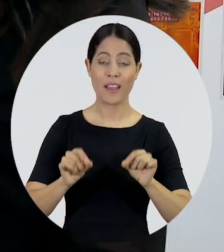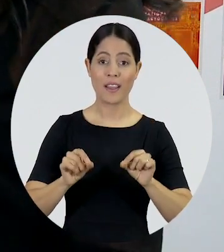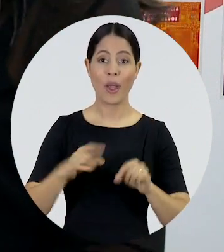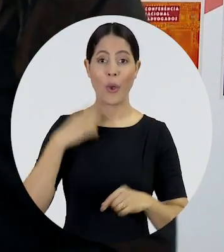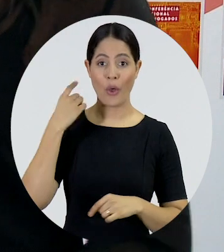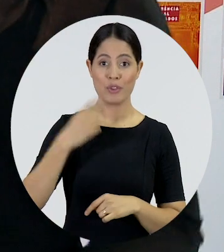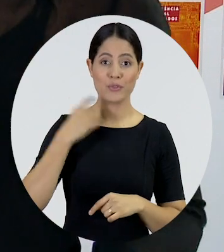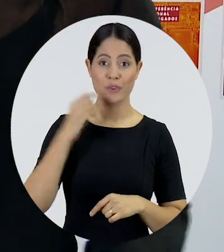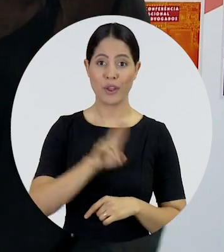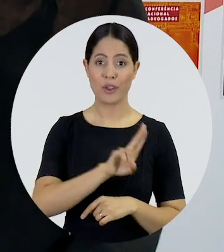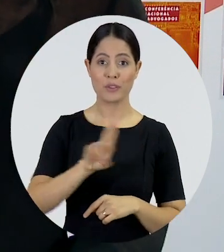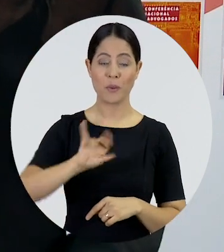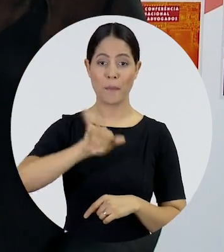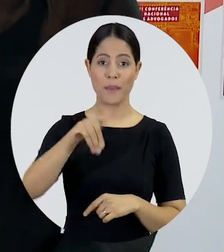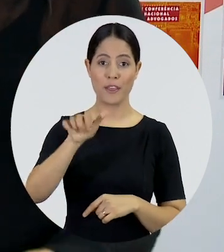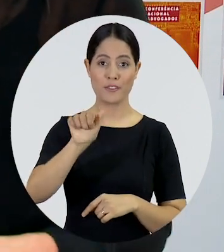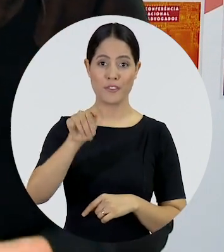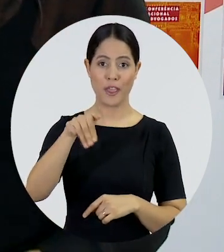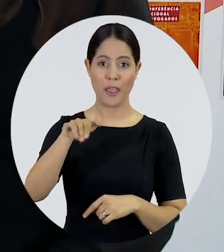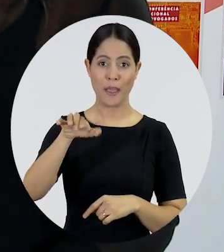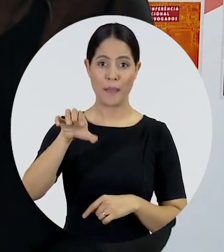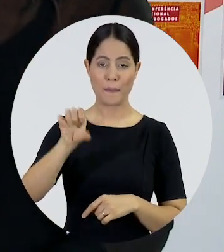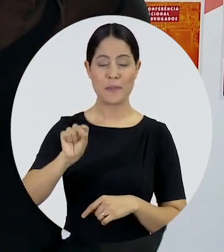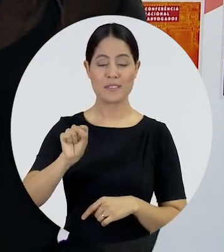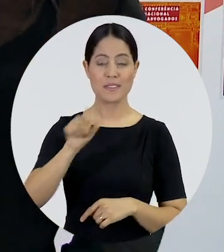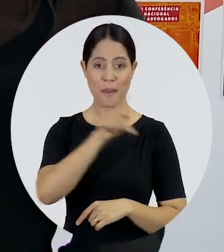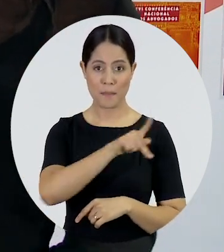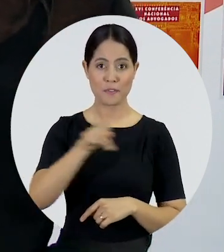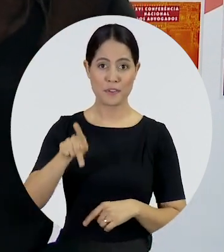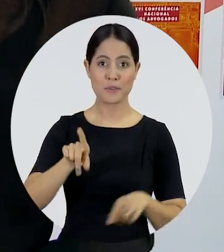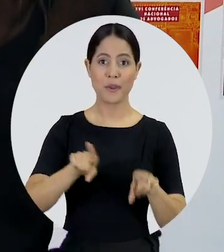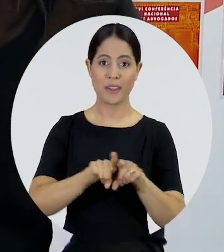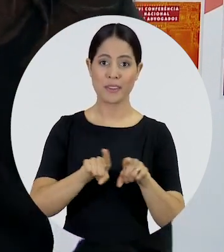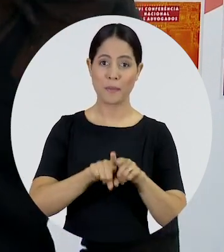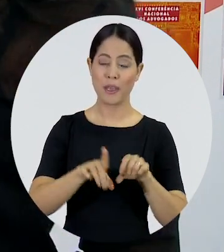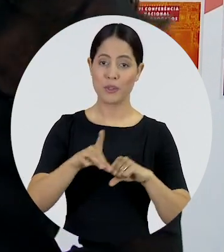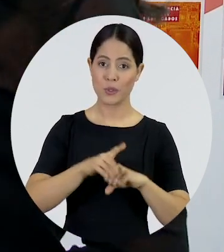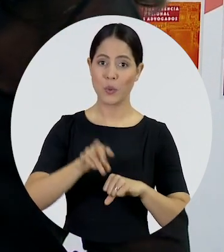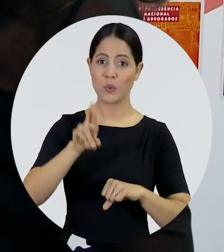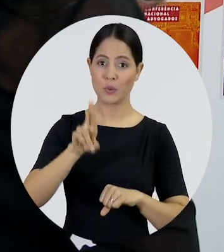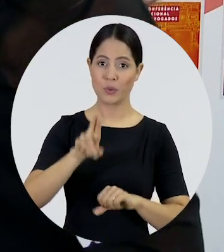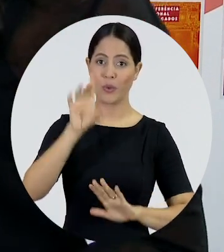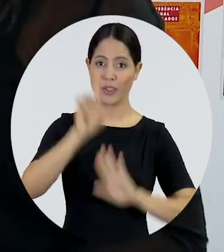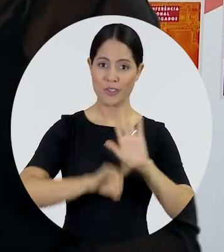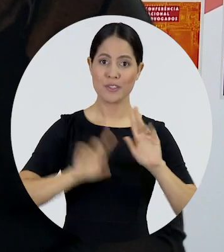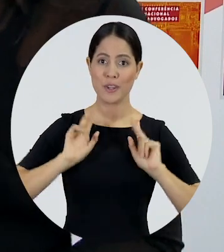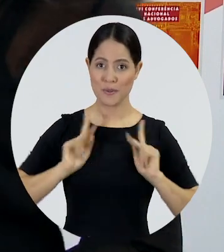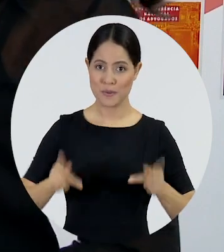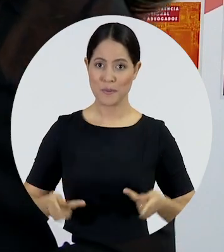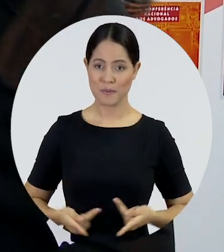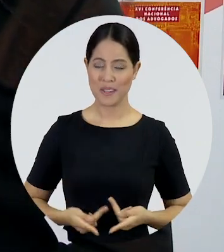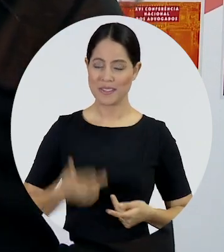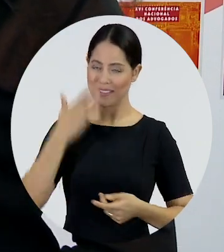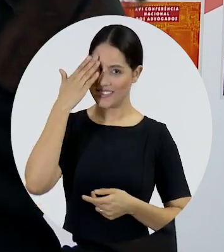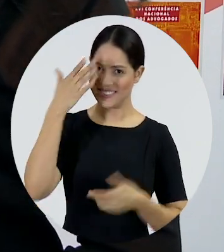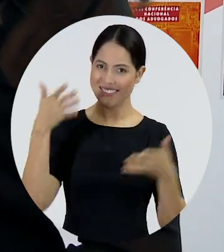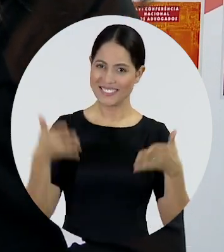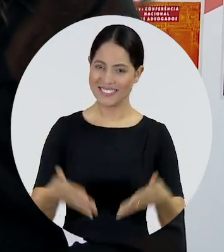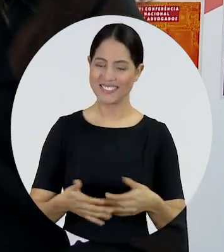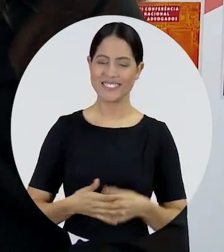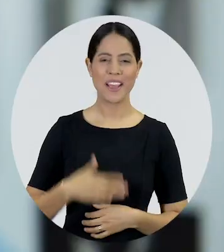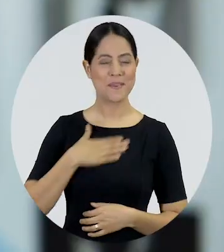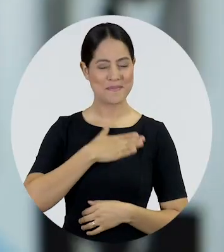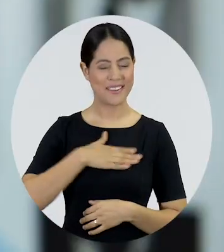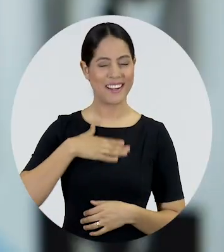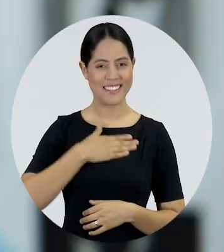é James Cavallaro, ele que é professor e doutor em Direitos Humanos e Desenvolvimento. Muito obrigada por sua participação conosco no programa OAB